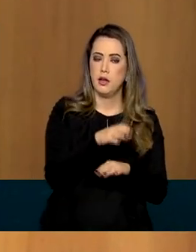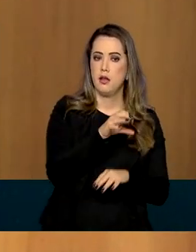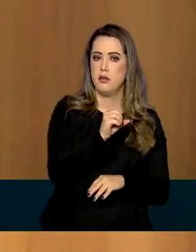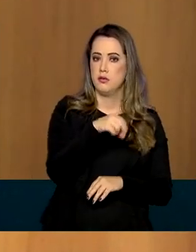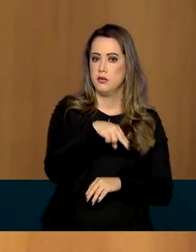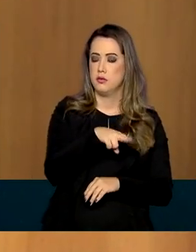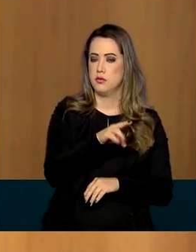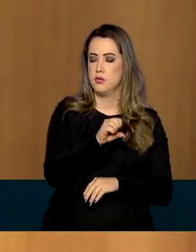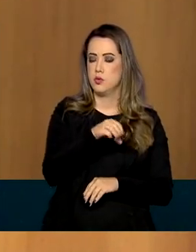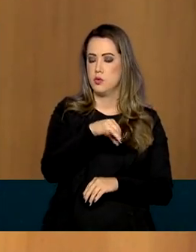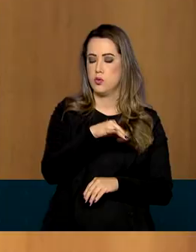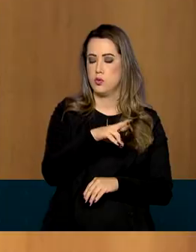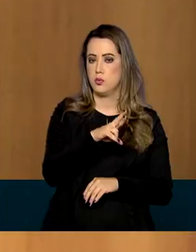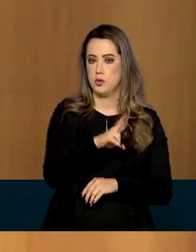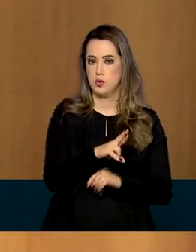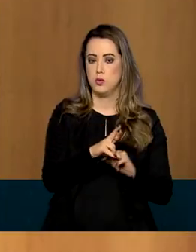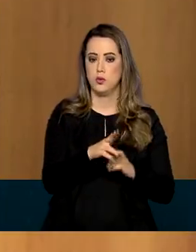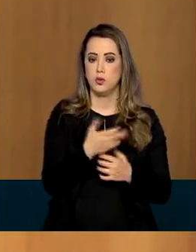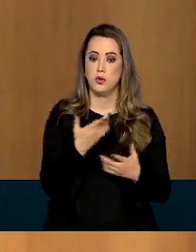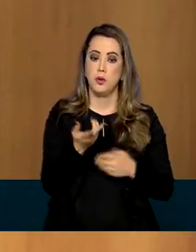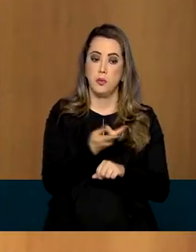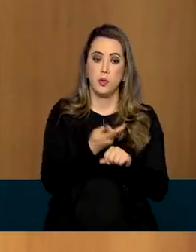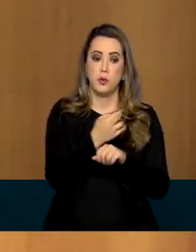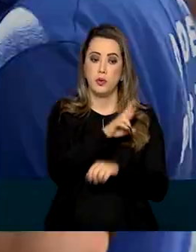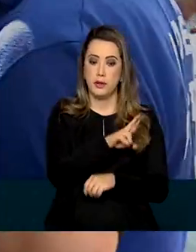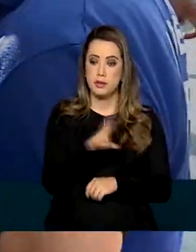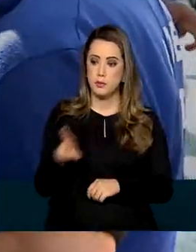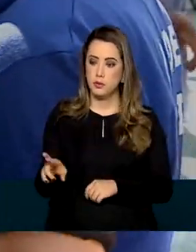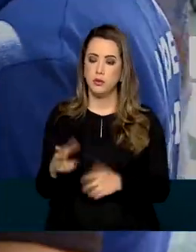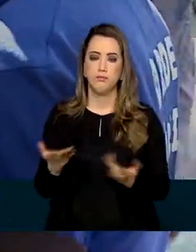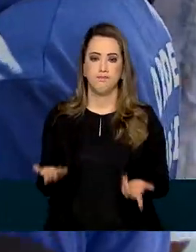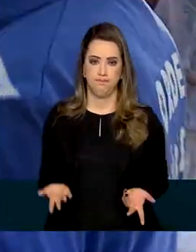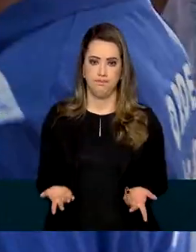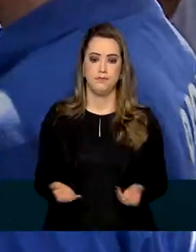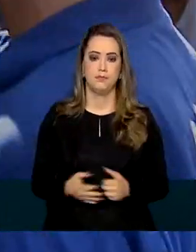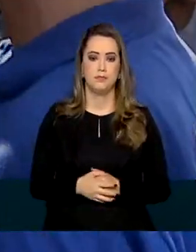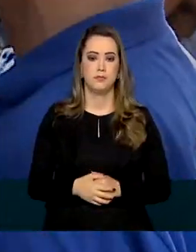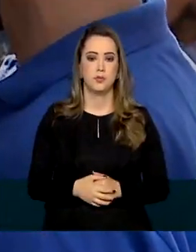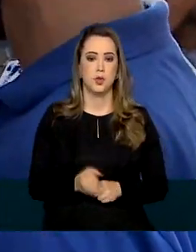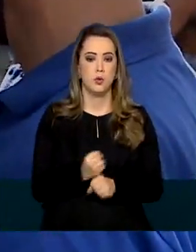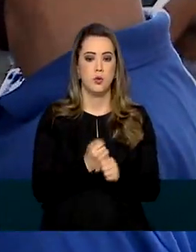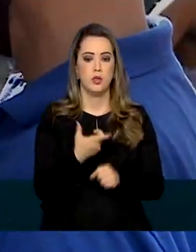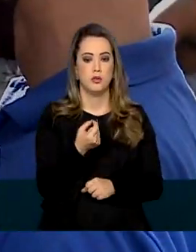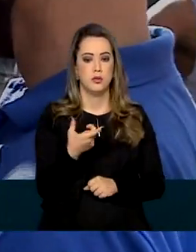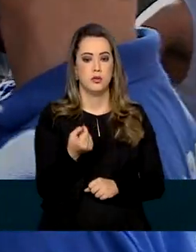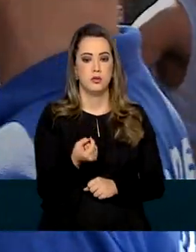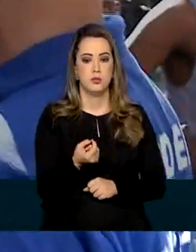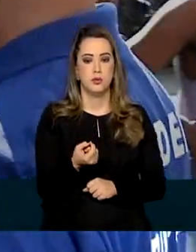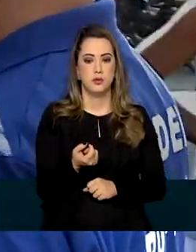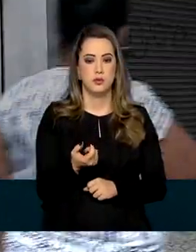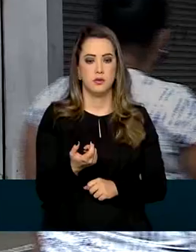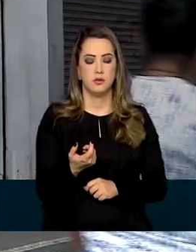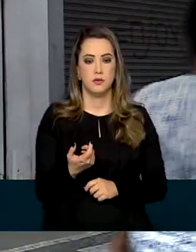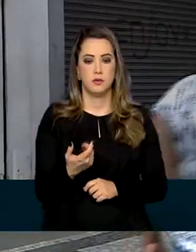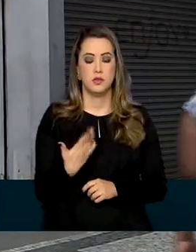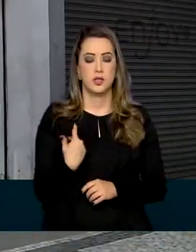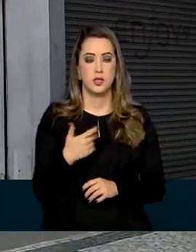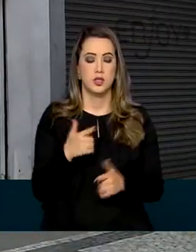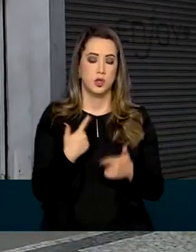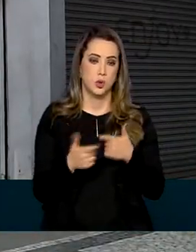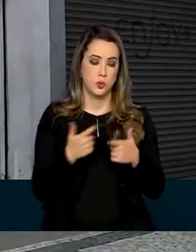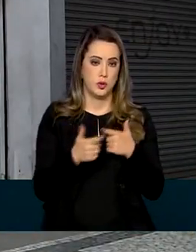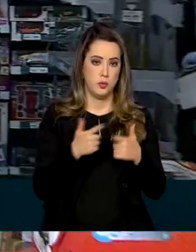e efetivamente buscar resolver os problemas. Em 2020, a pandemia de covid-19 também